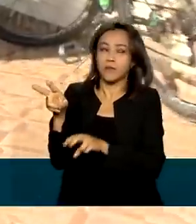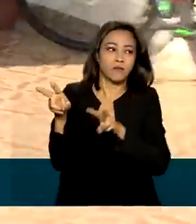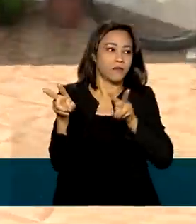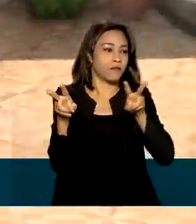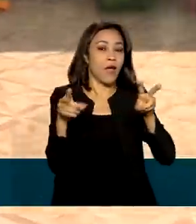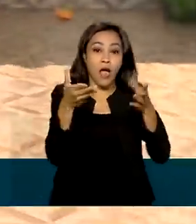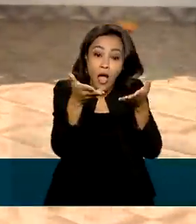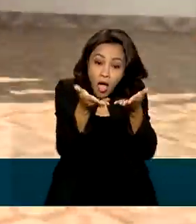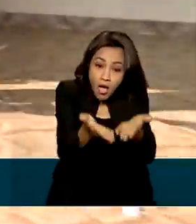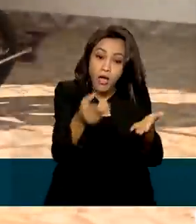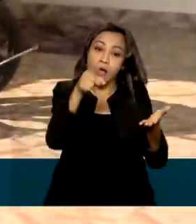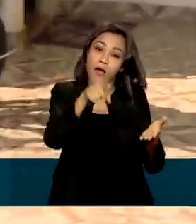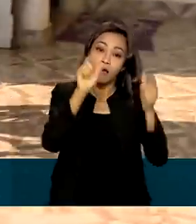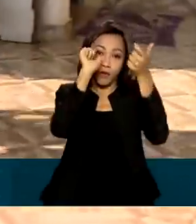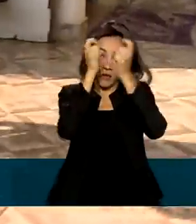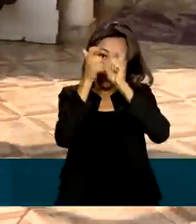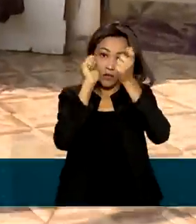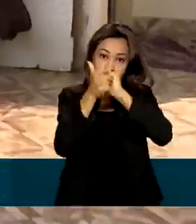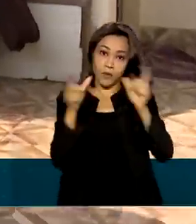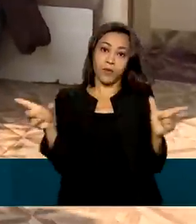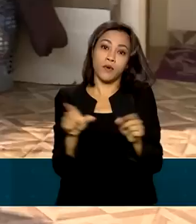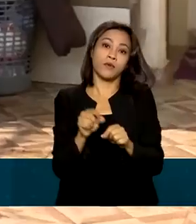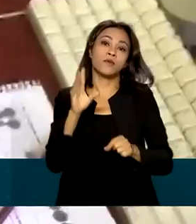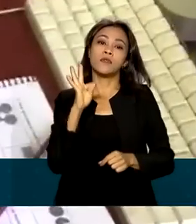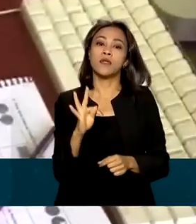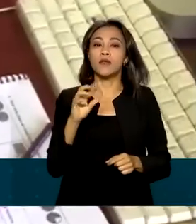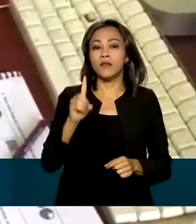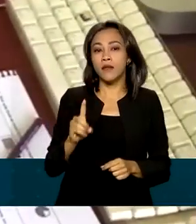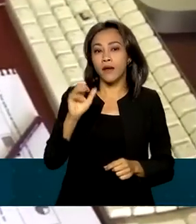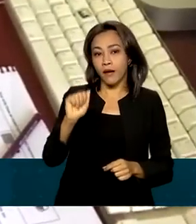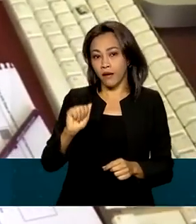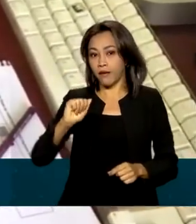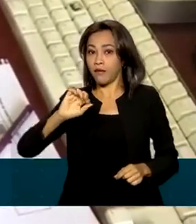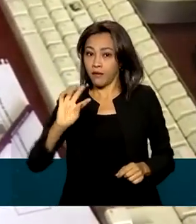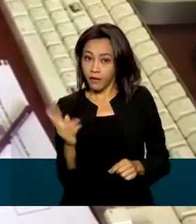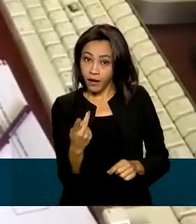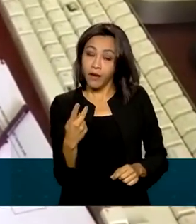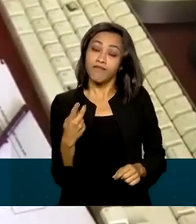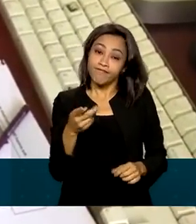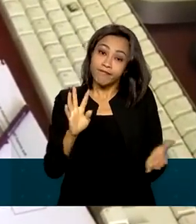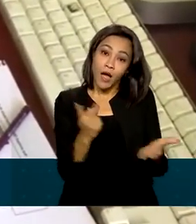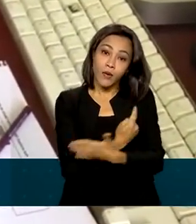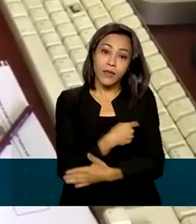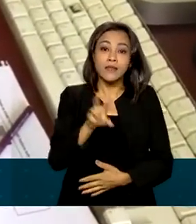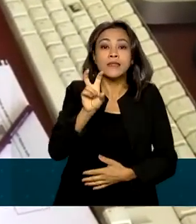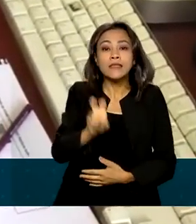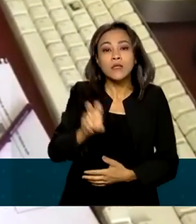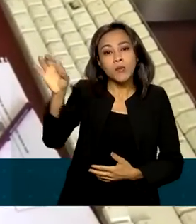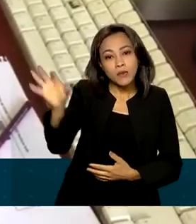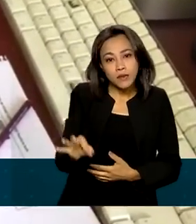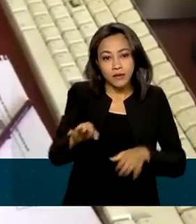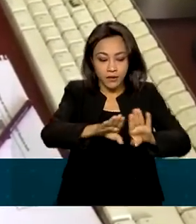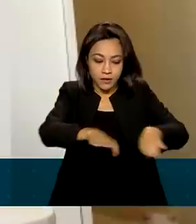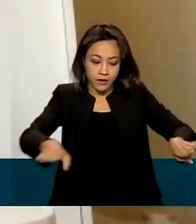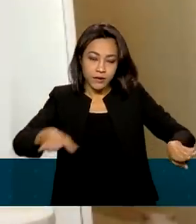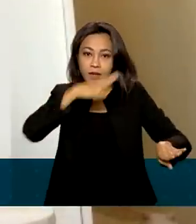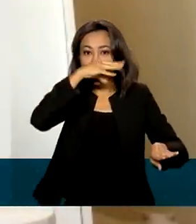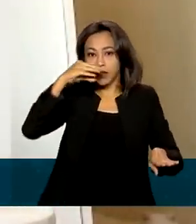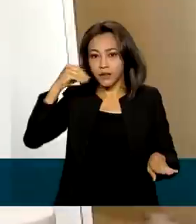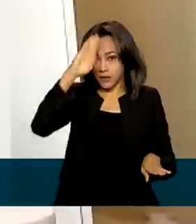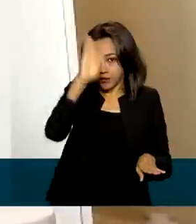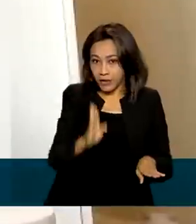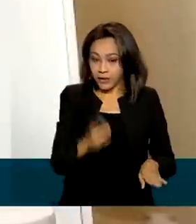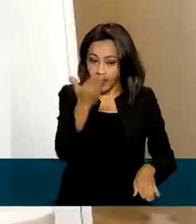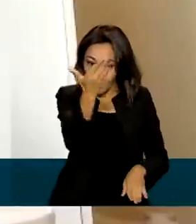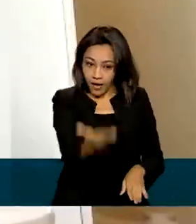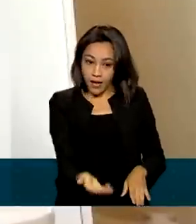do transtorno de déficit de atenção e hiperatividade, que atinge cerca de 5% de crianças e adolescentes no Brasil. A